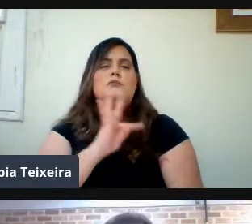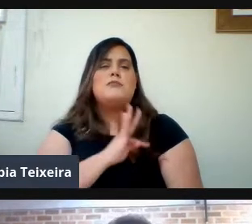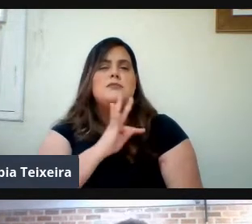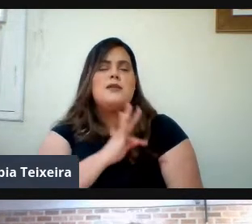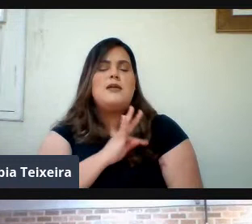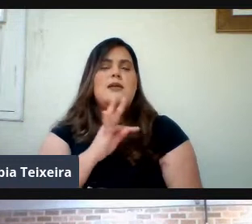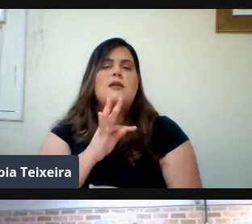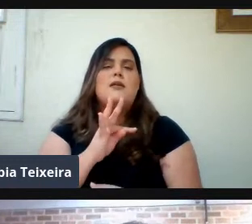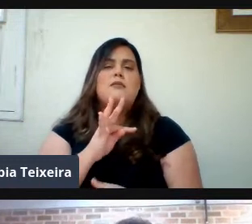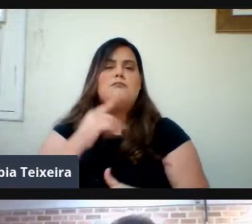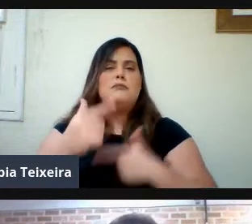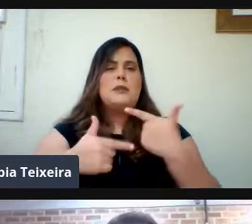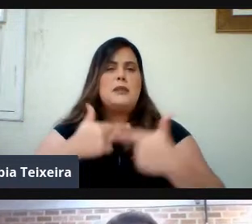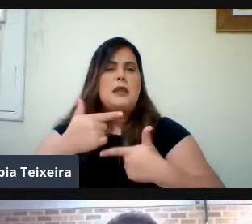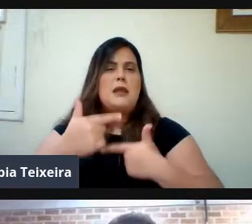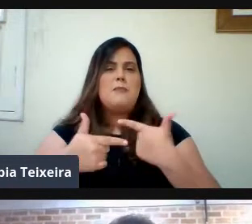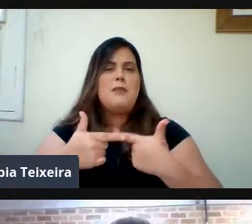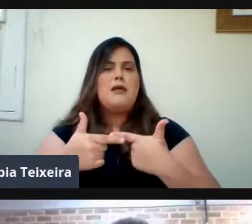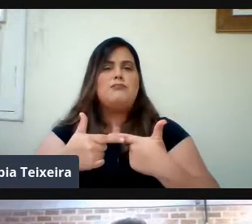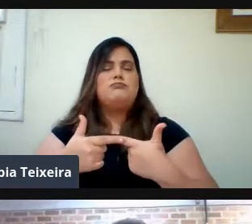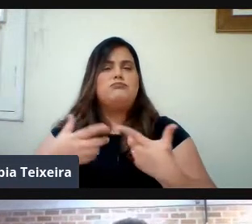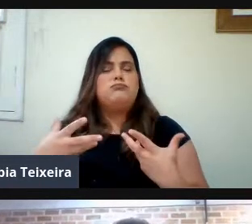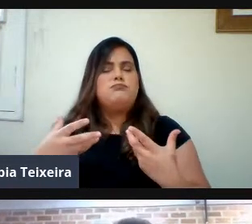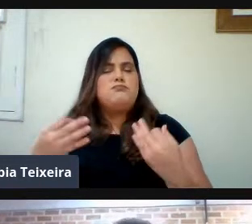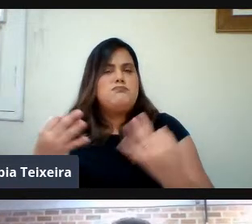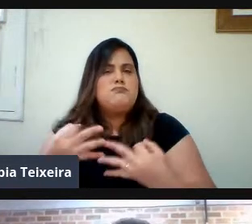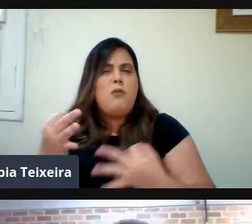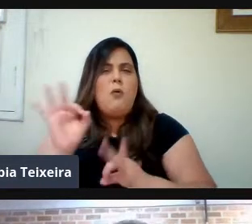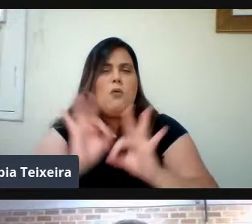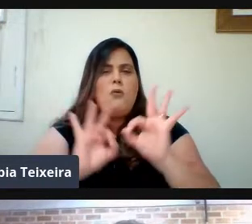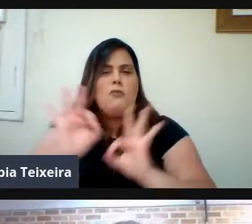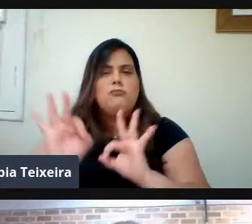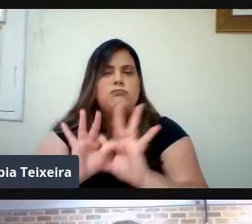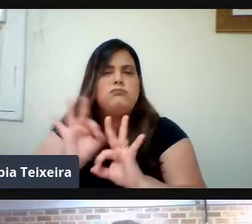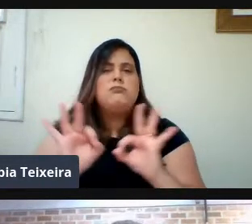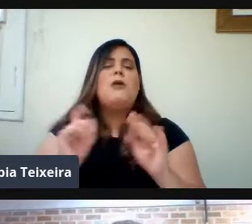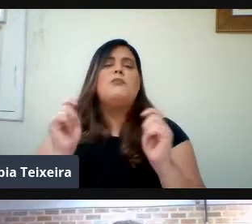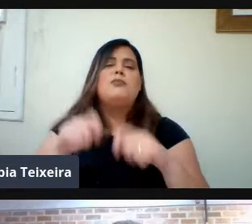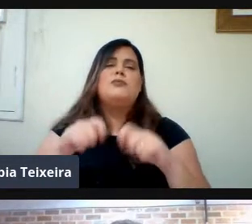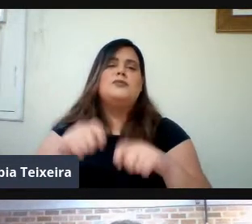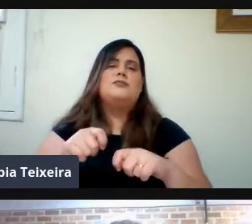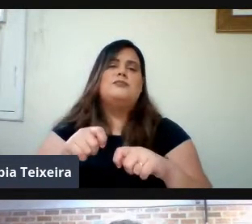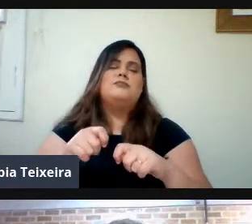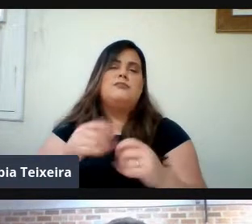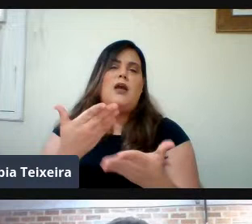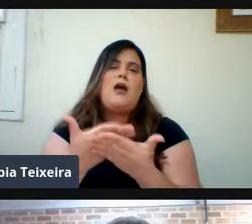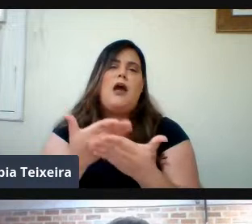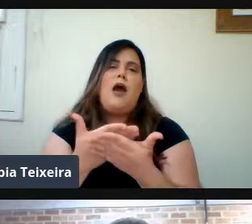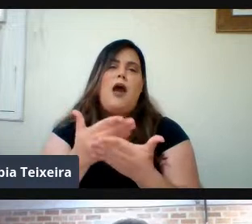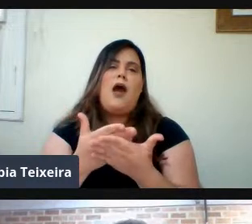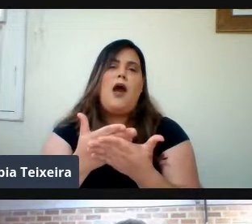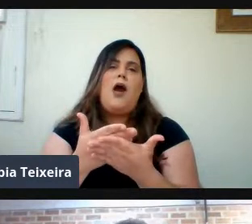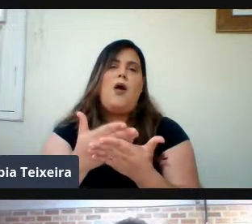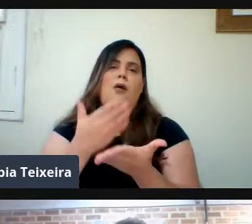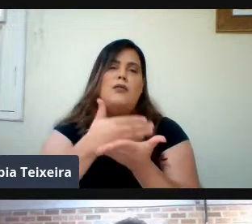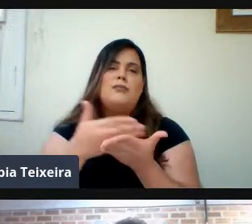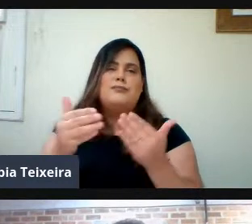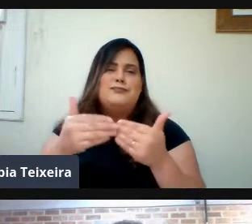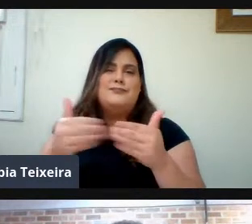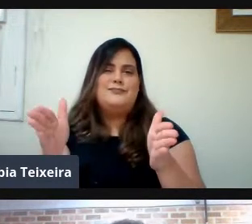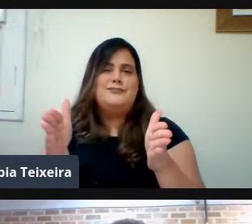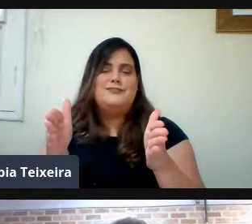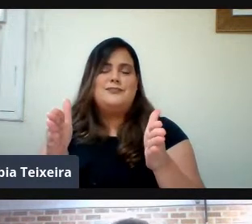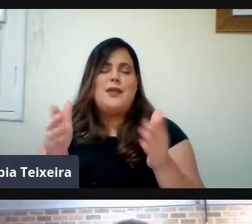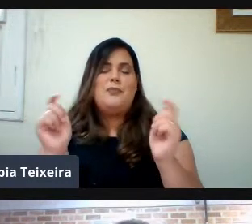que nós Possamos Estar aqui hoje Realizando A nossa Aula Magna Saudar Todos os nossos